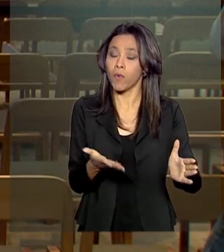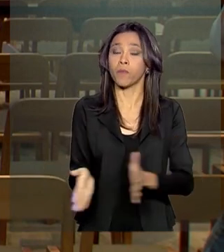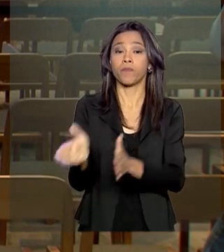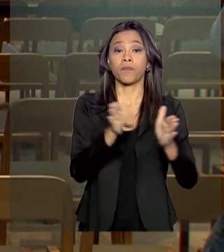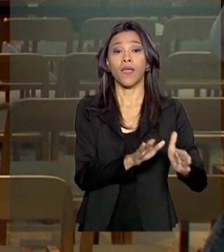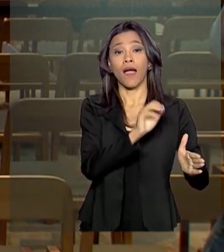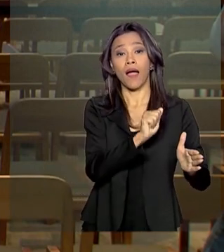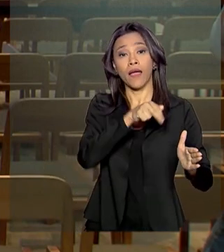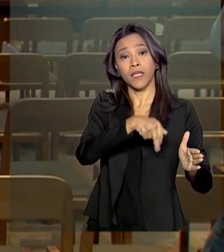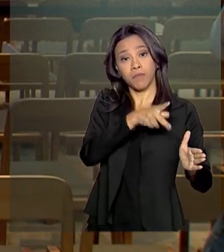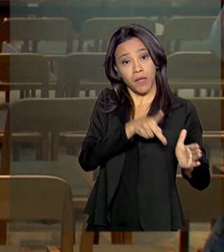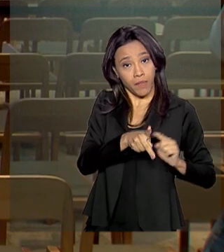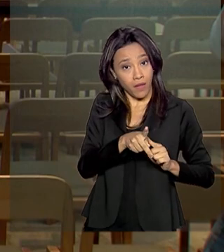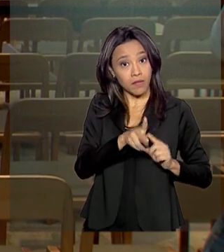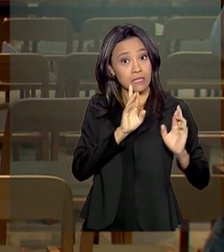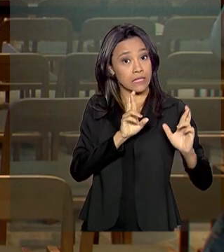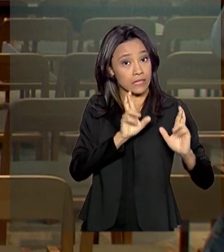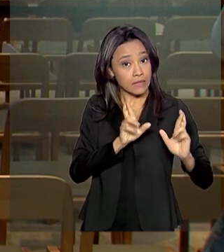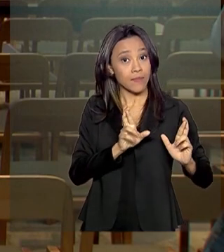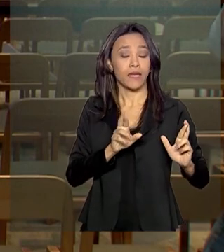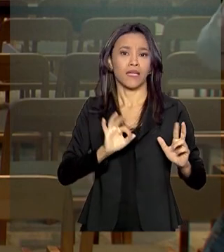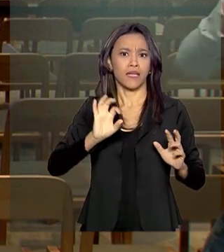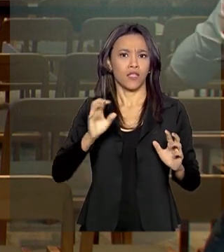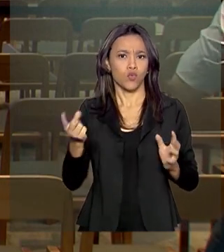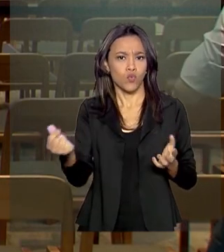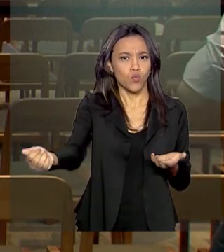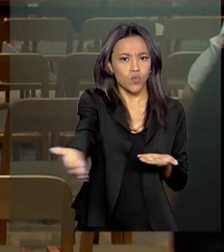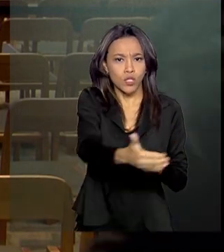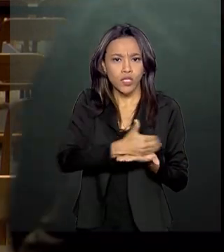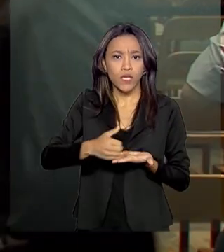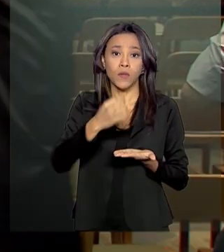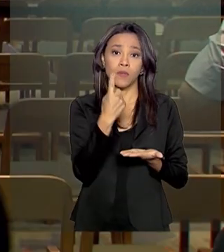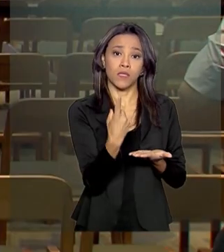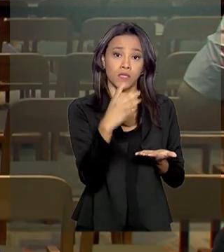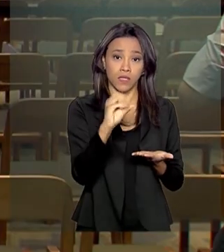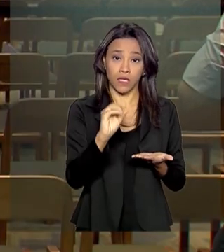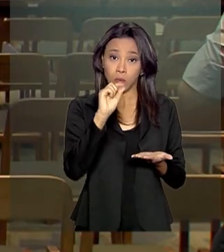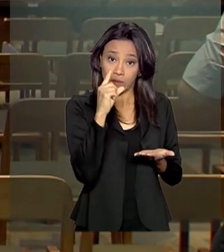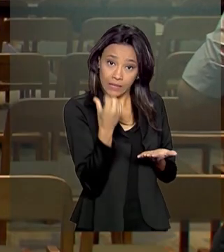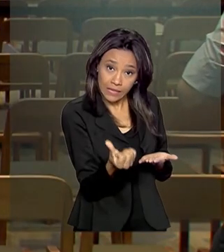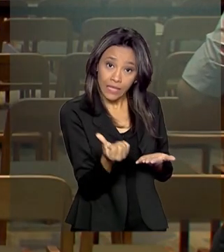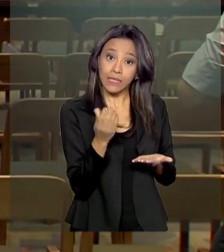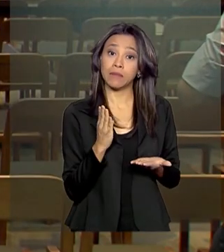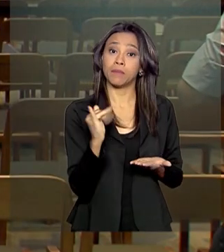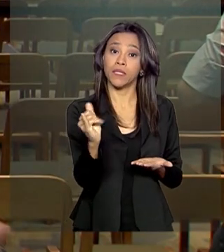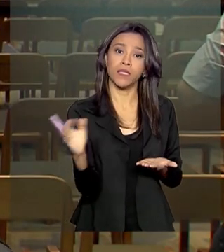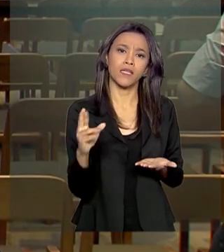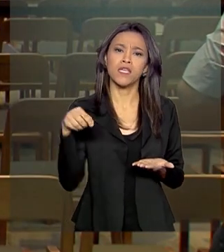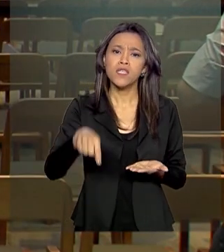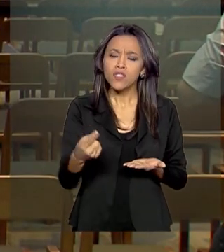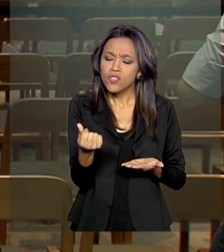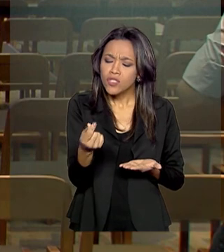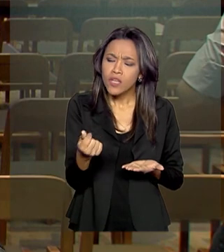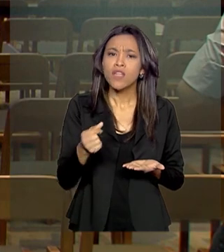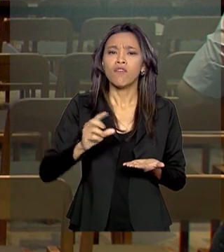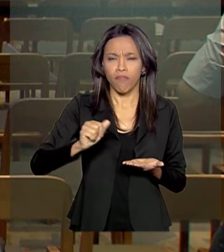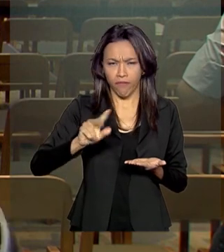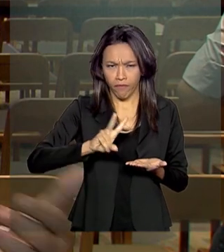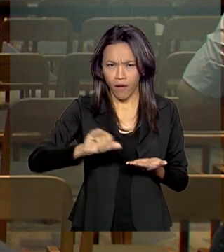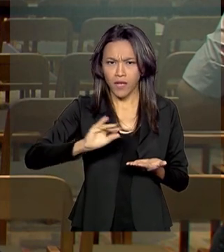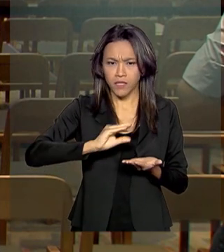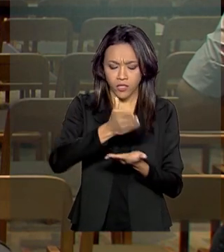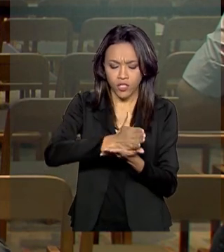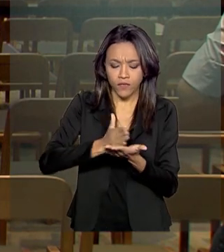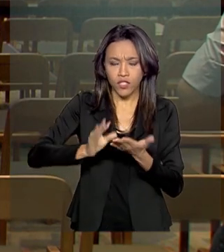Petróleo espera que o leilão de hoje gere um bônus de 106 bilhões de reais. Dinheiro que, segundo o governo, também será descentralizado, dividido